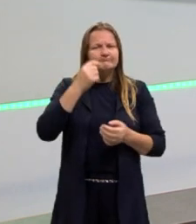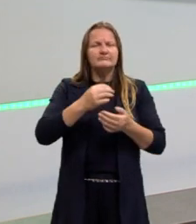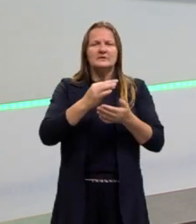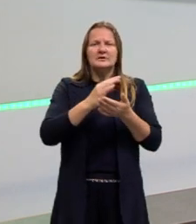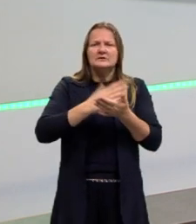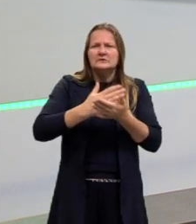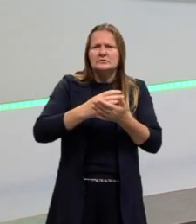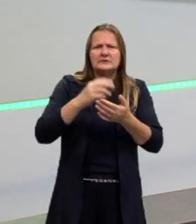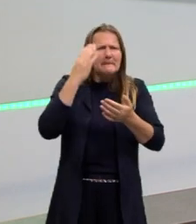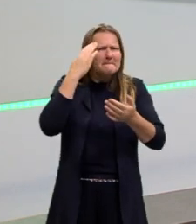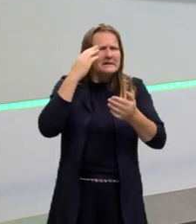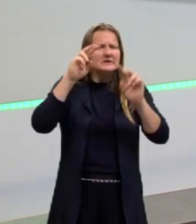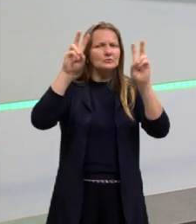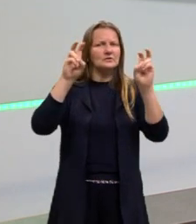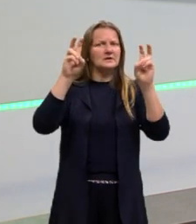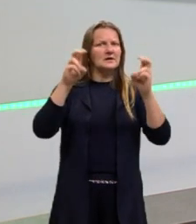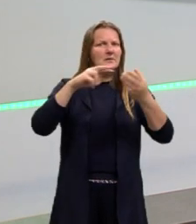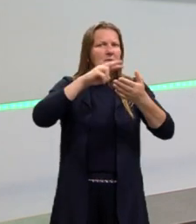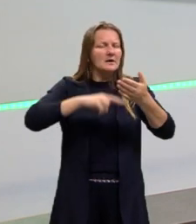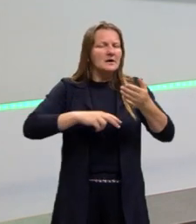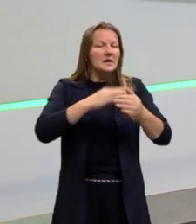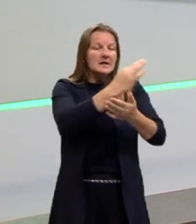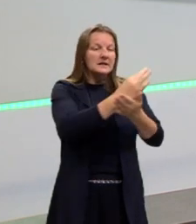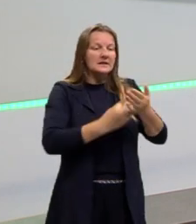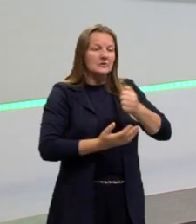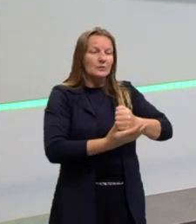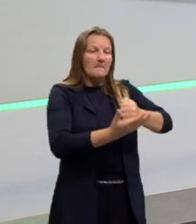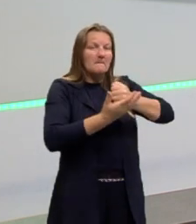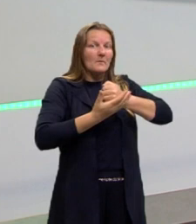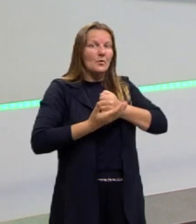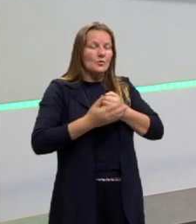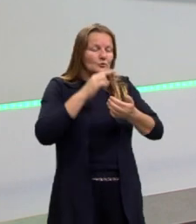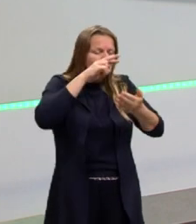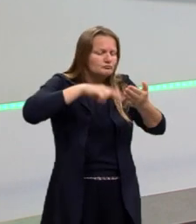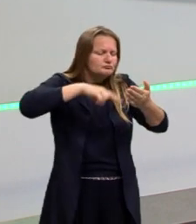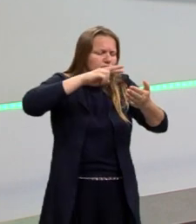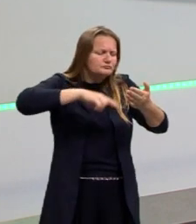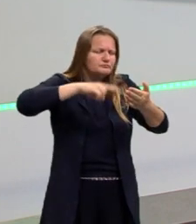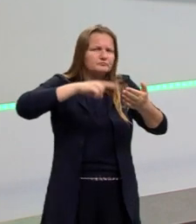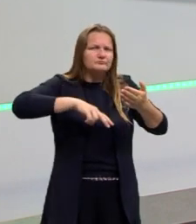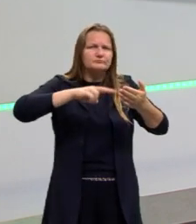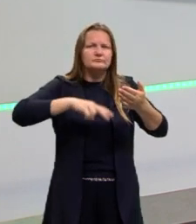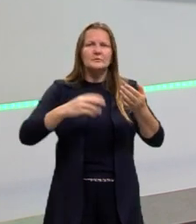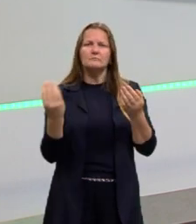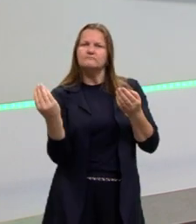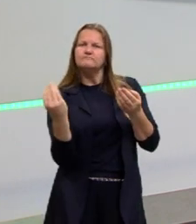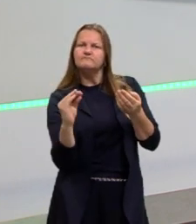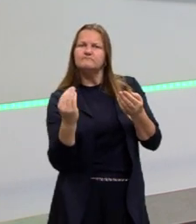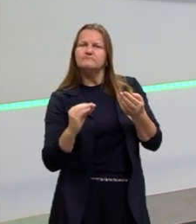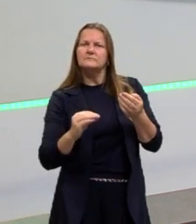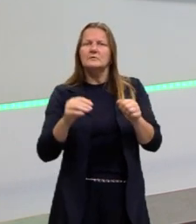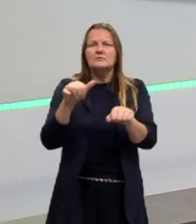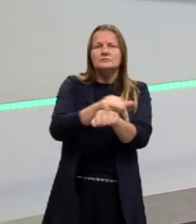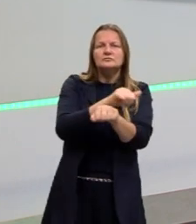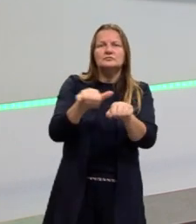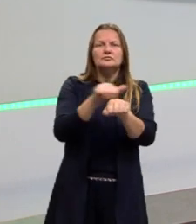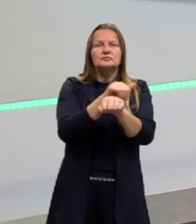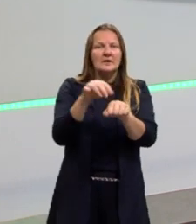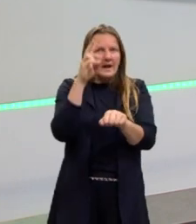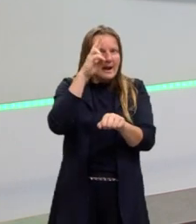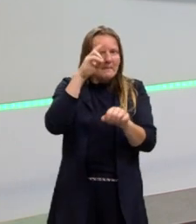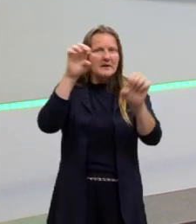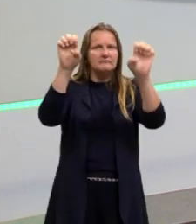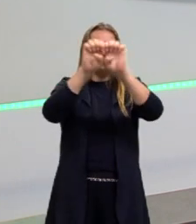tema, interpretar os textos de apoio, colocar lá naquele recurso do esqueleto, da